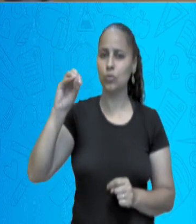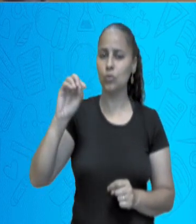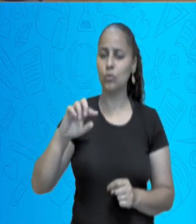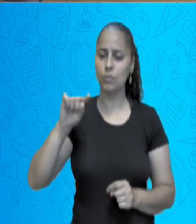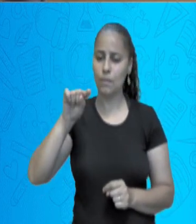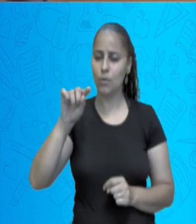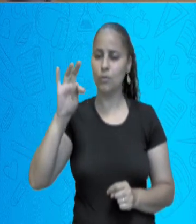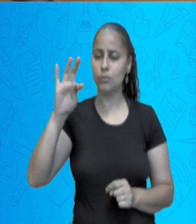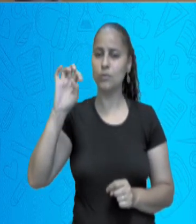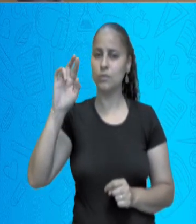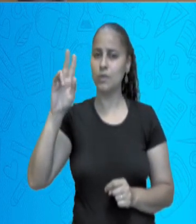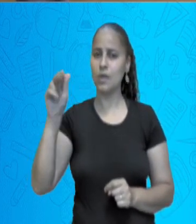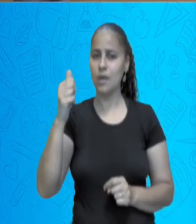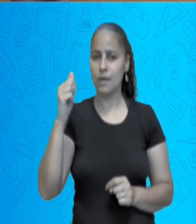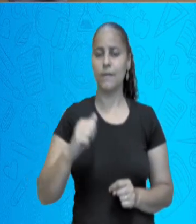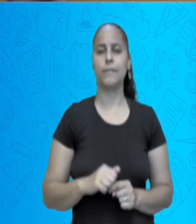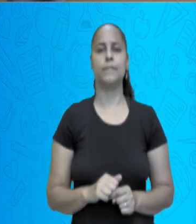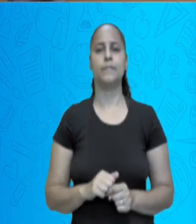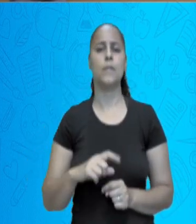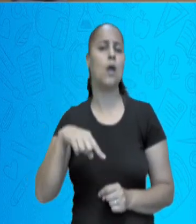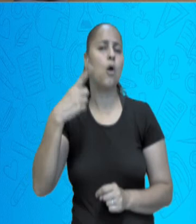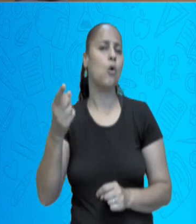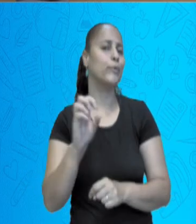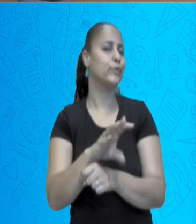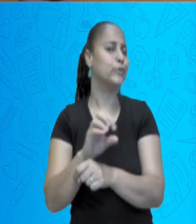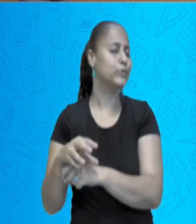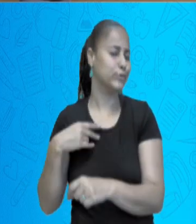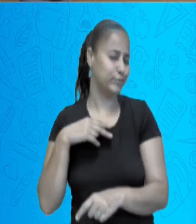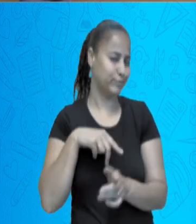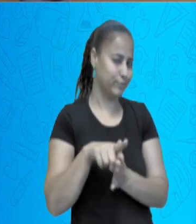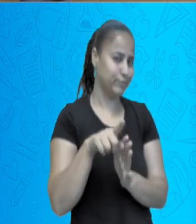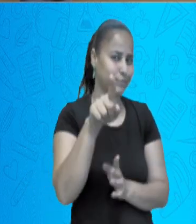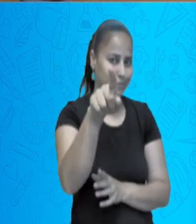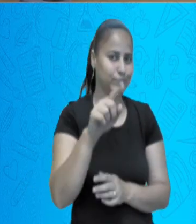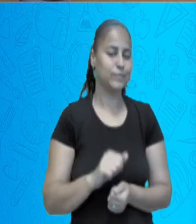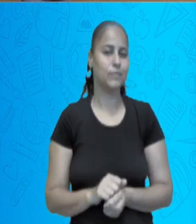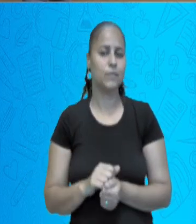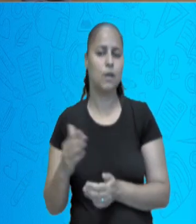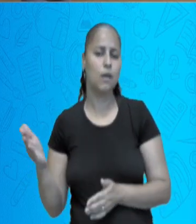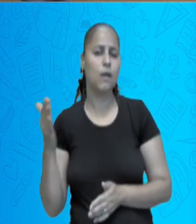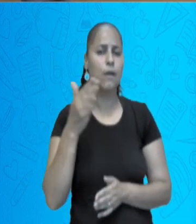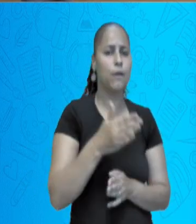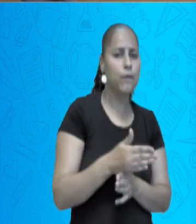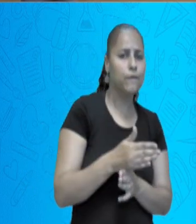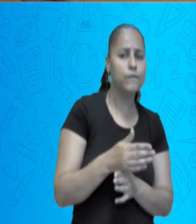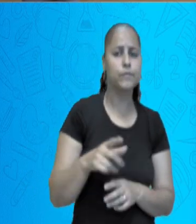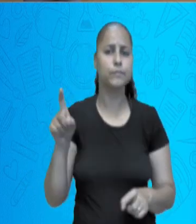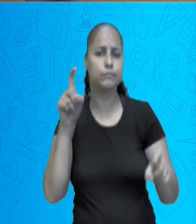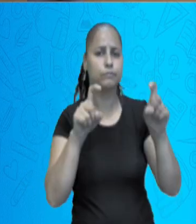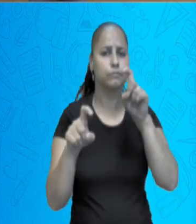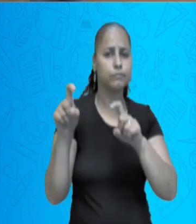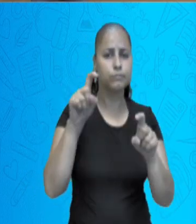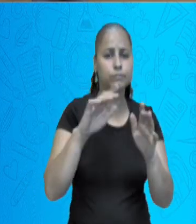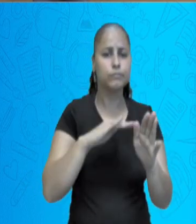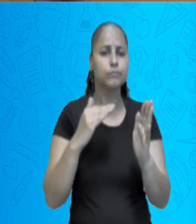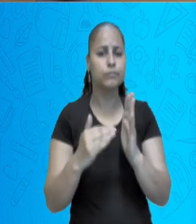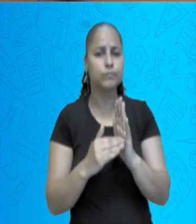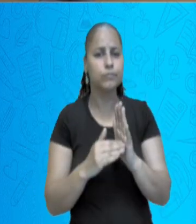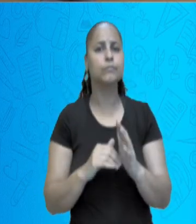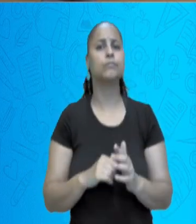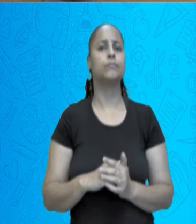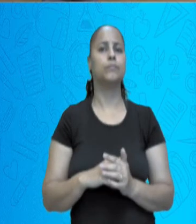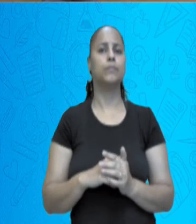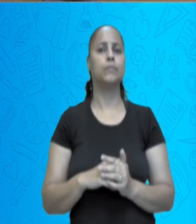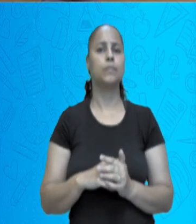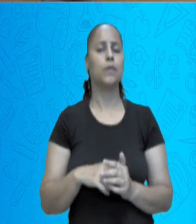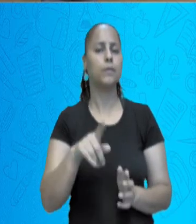Está certo? Uma outra dica que eu também dou é uma visita interativa no Museu Oscar Niemeyer,